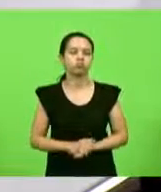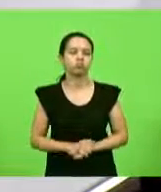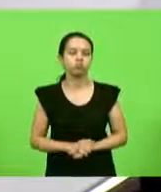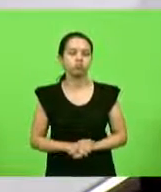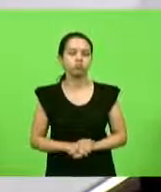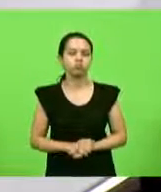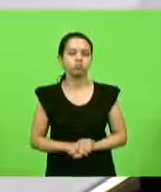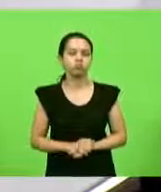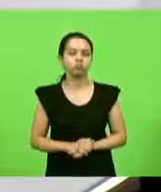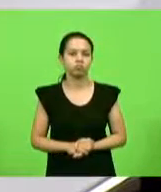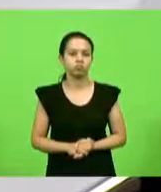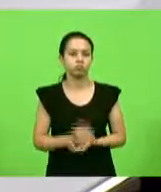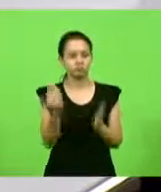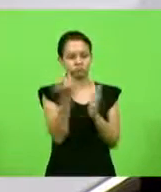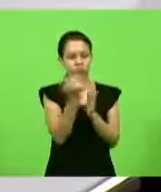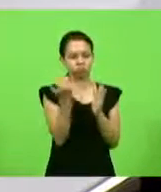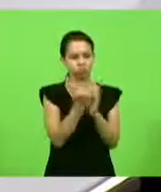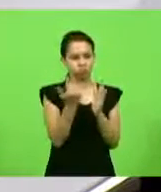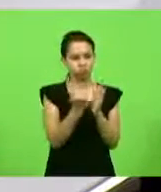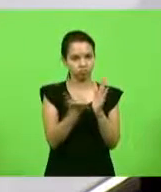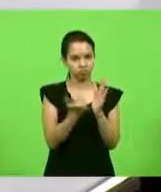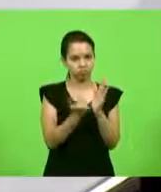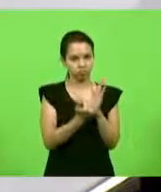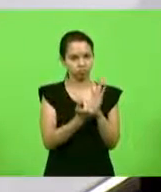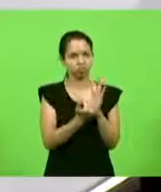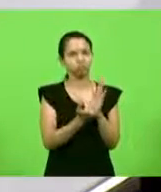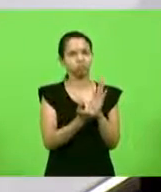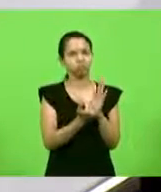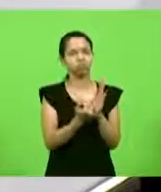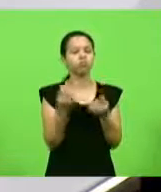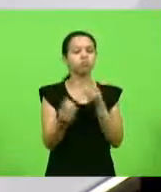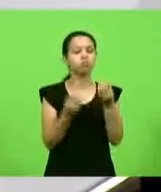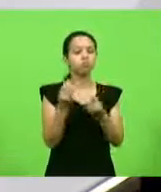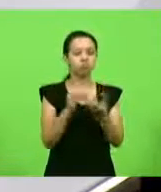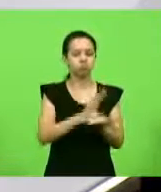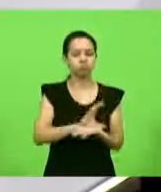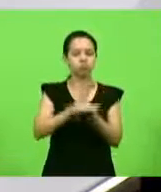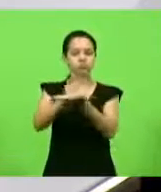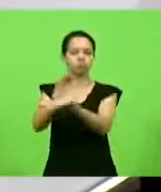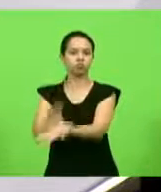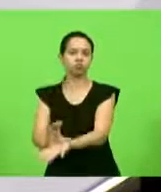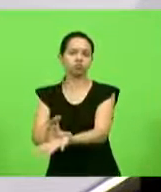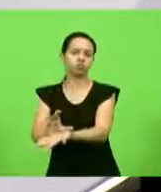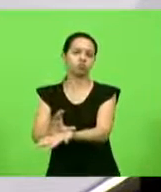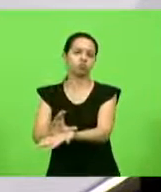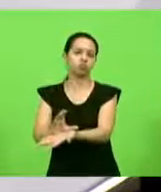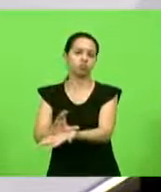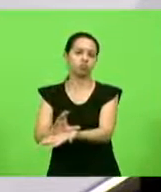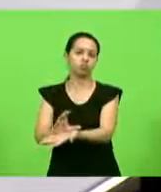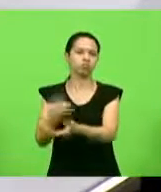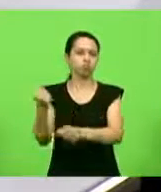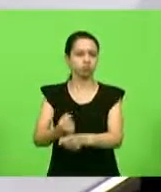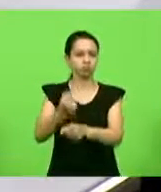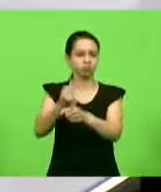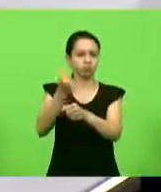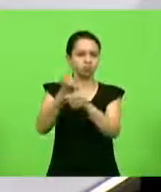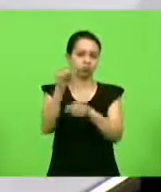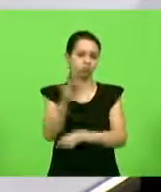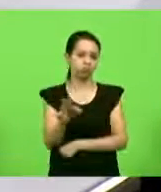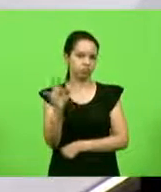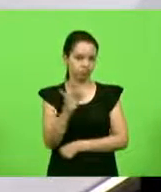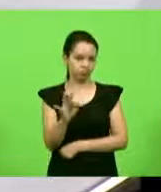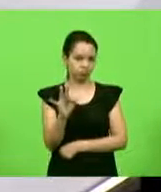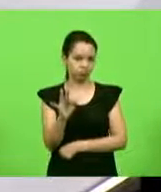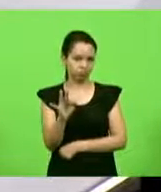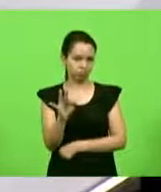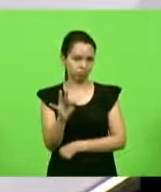pelo menos parcialmente, o destino desses recursos em obras federais. Mais